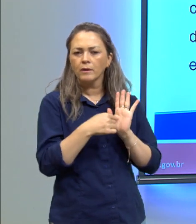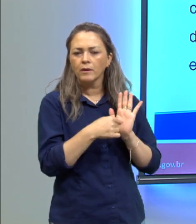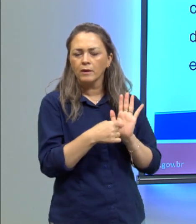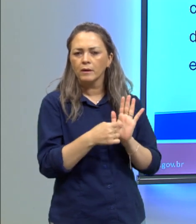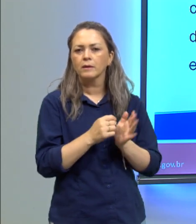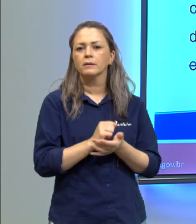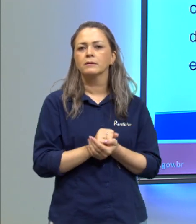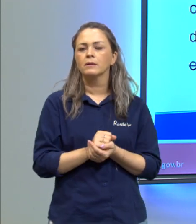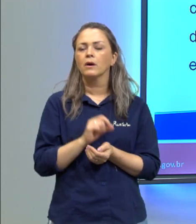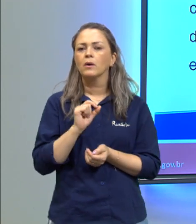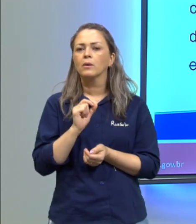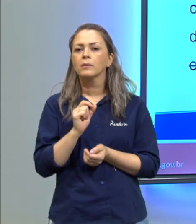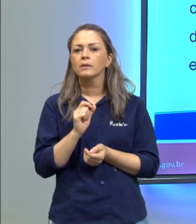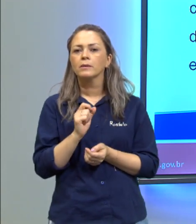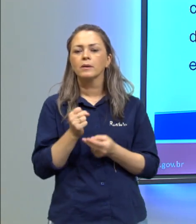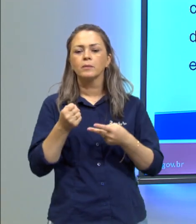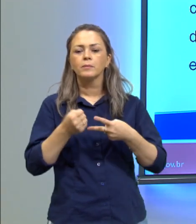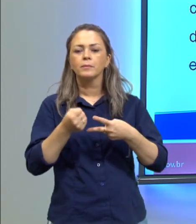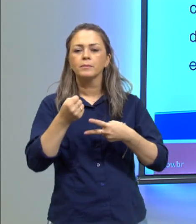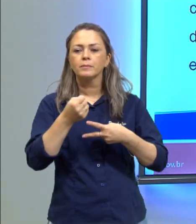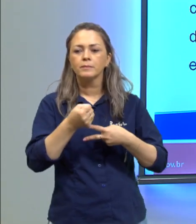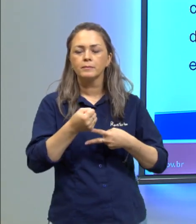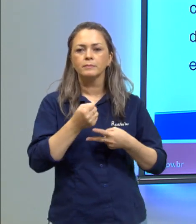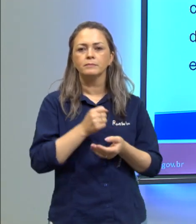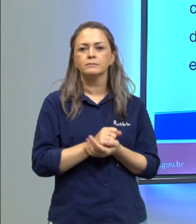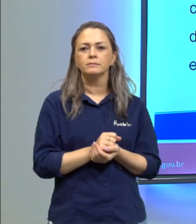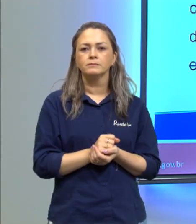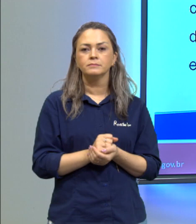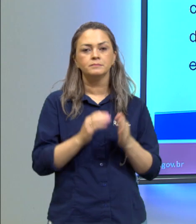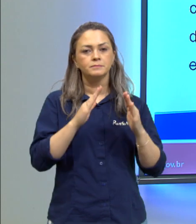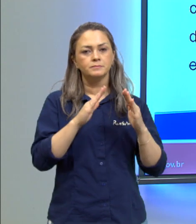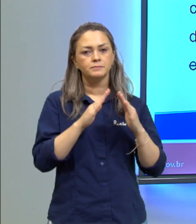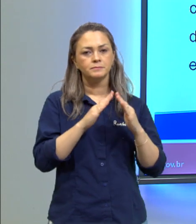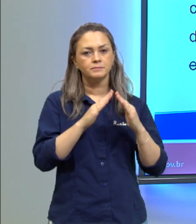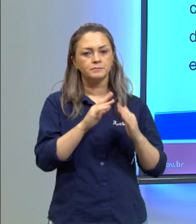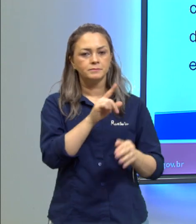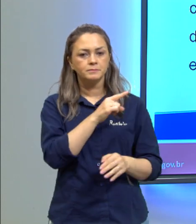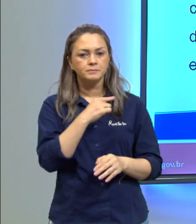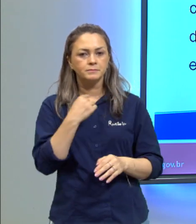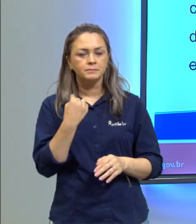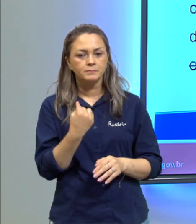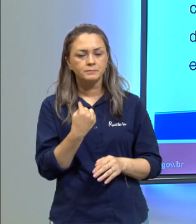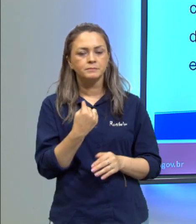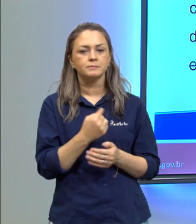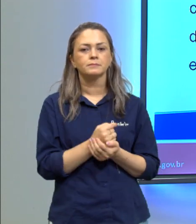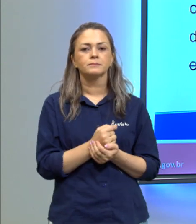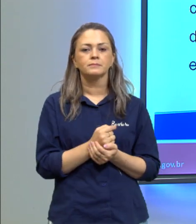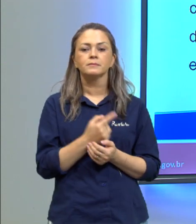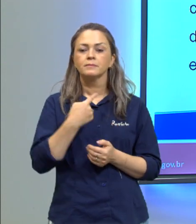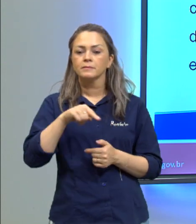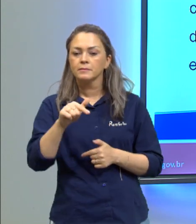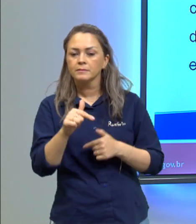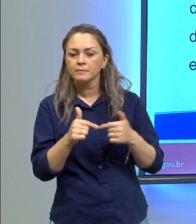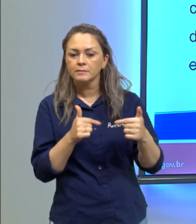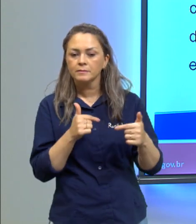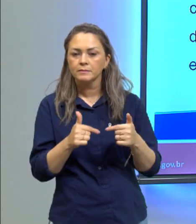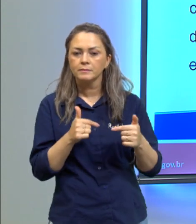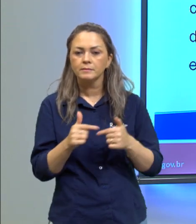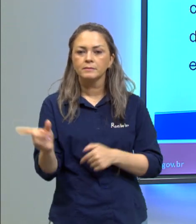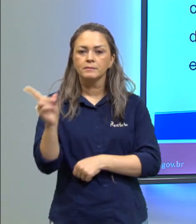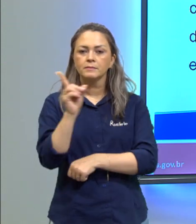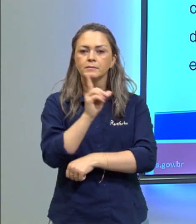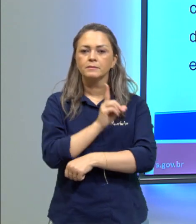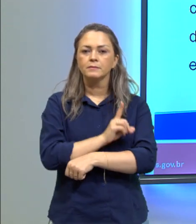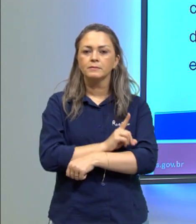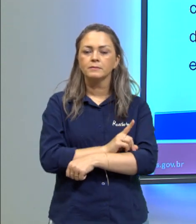Qual é a probabilidade desse morador se atrasar para o serviço no dia